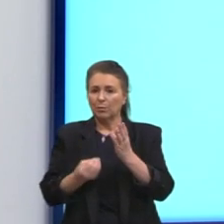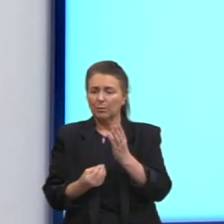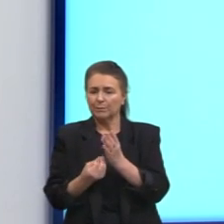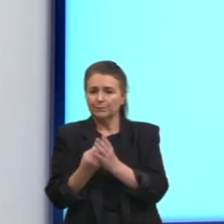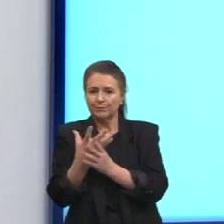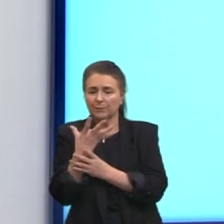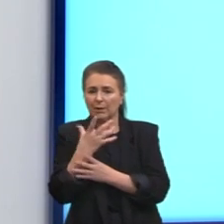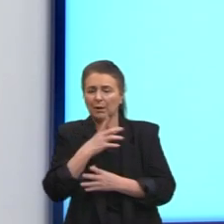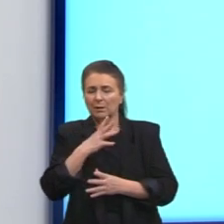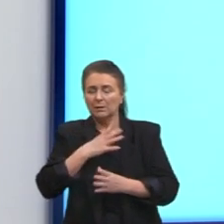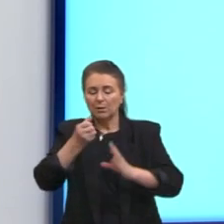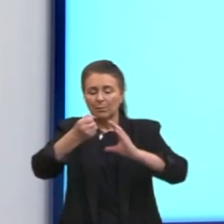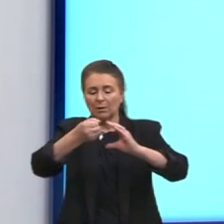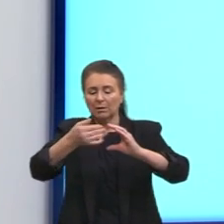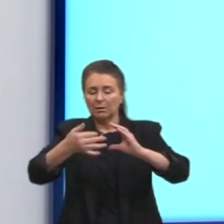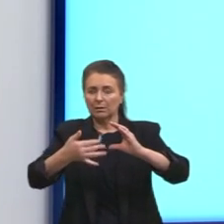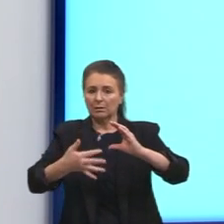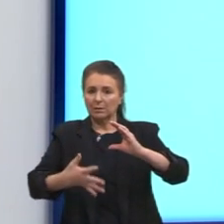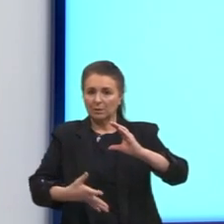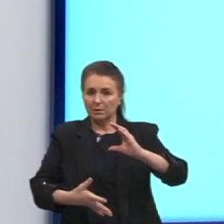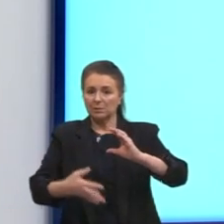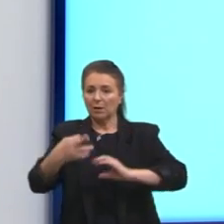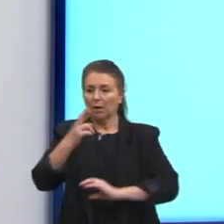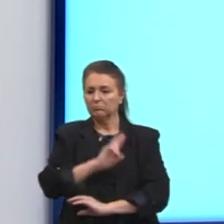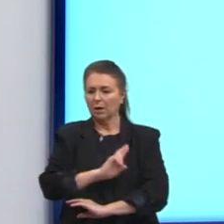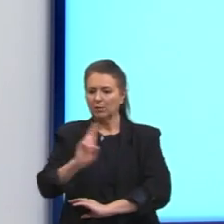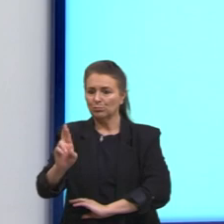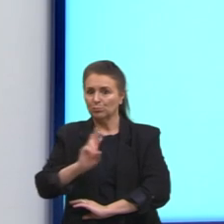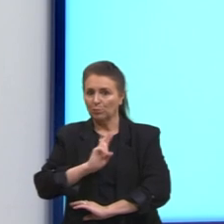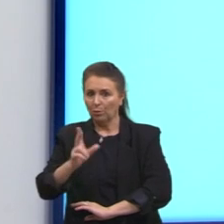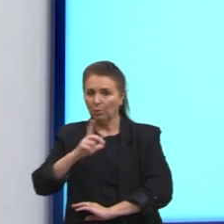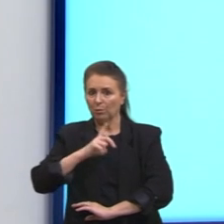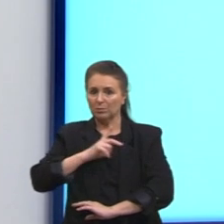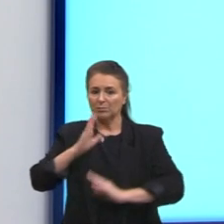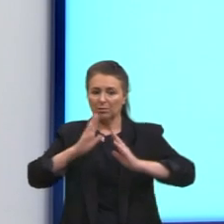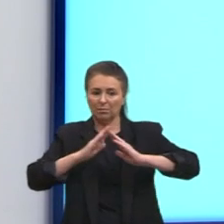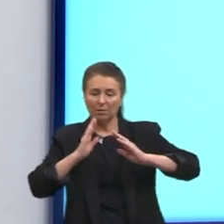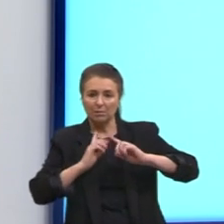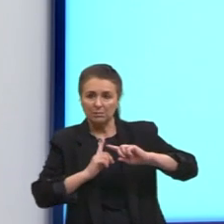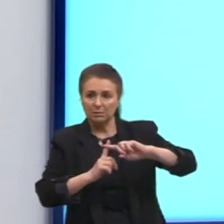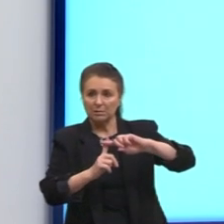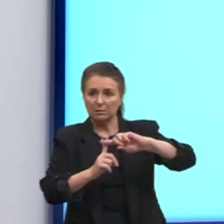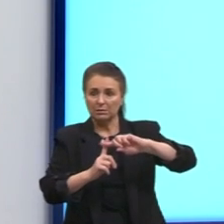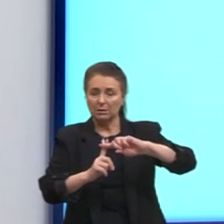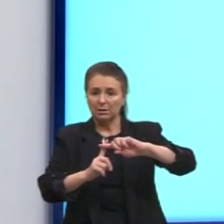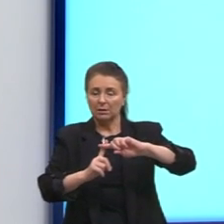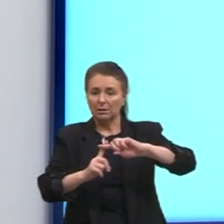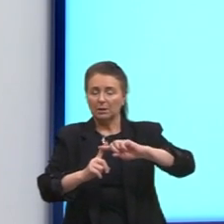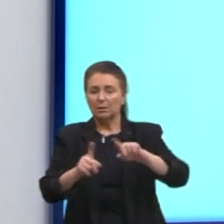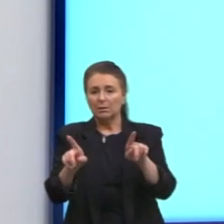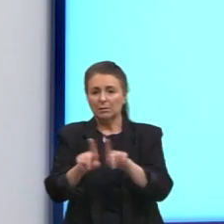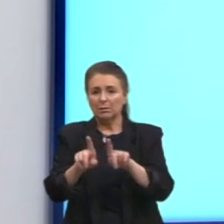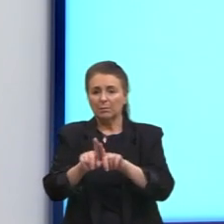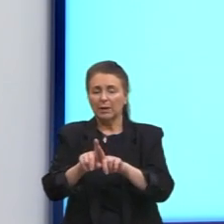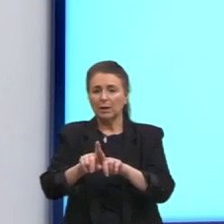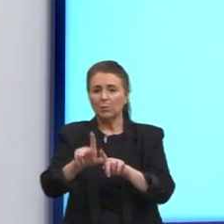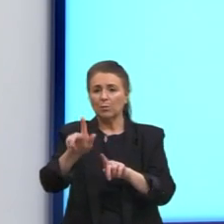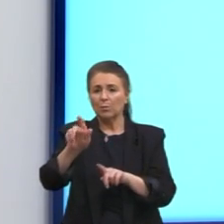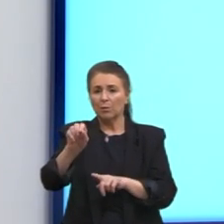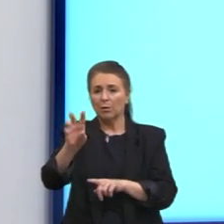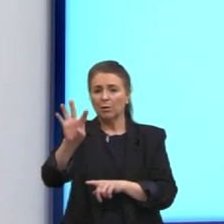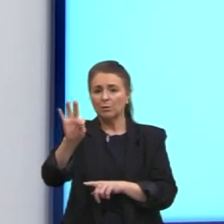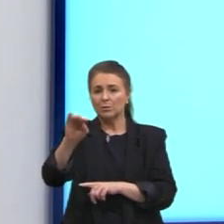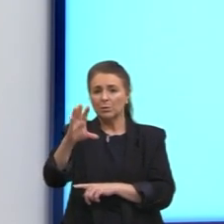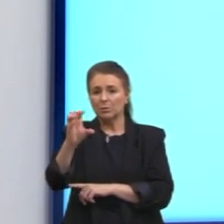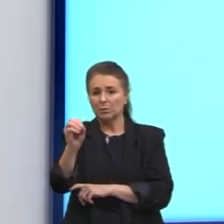com essa característica religiosa presente nas igrejas, assim lá como o gótico, que nós falamos